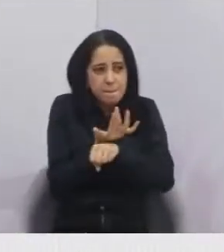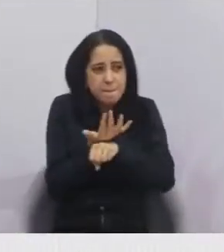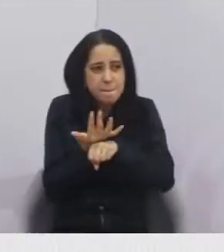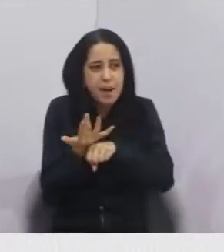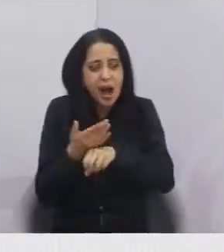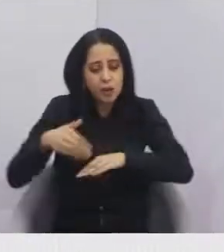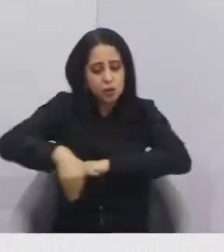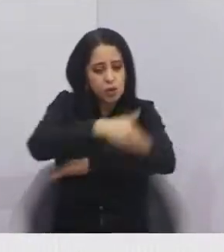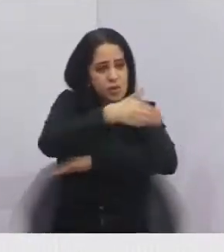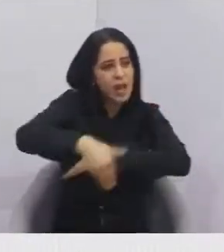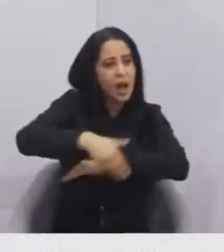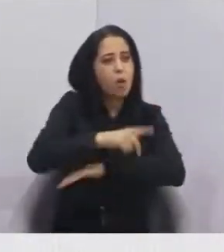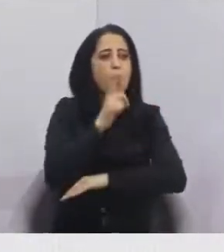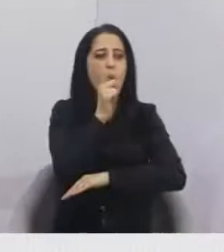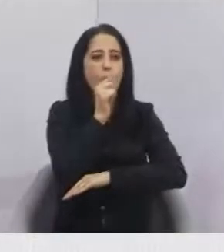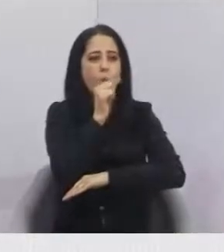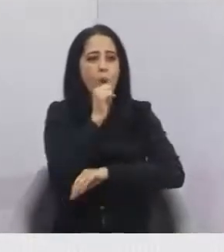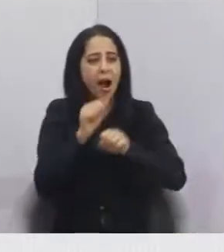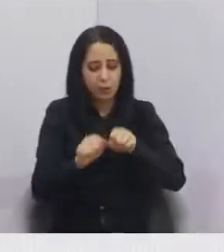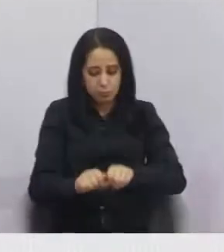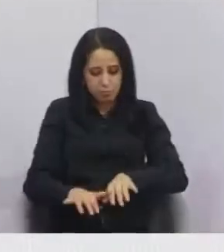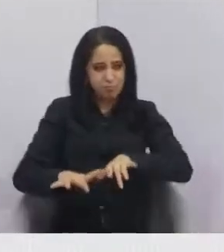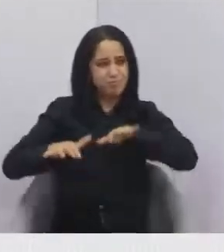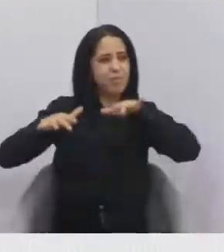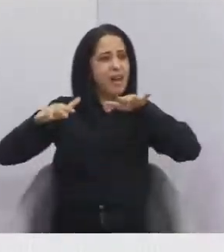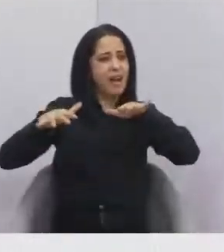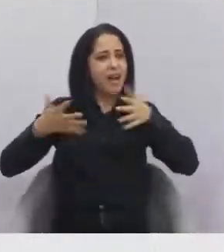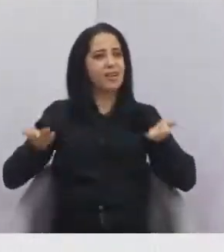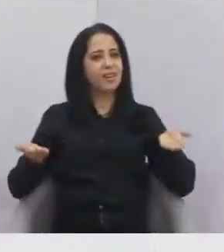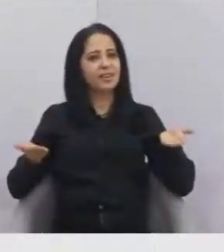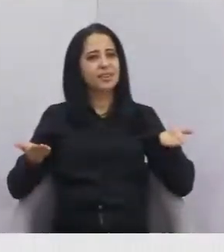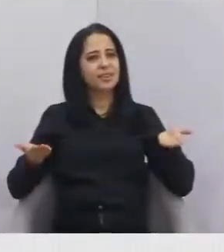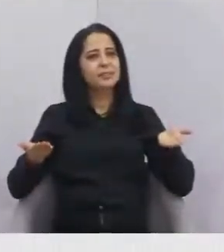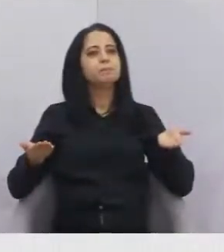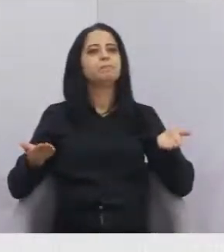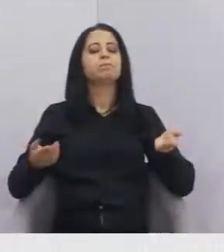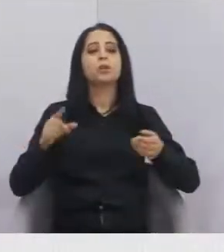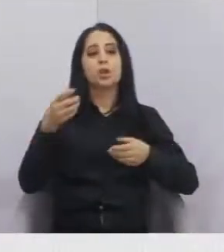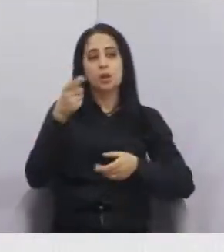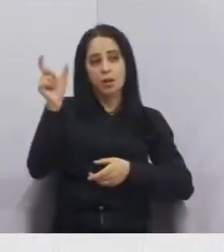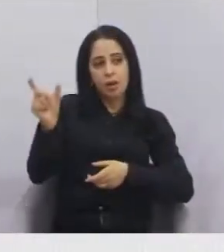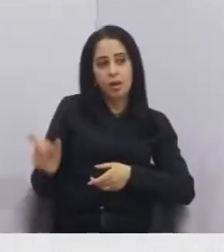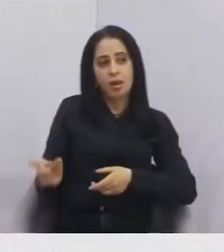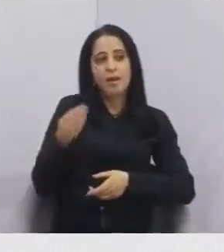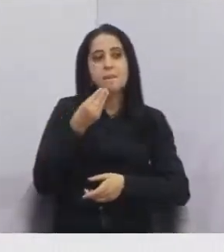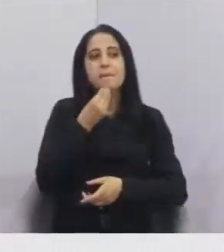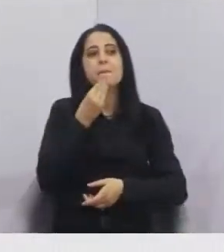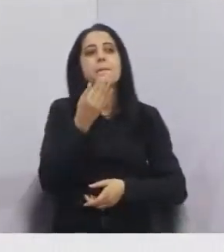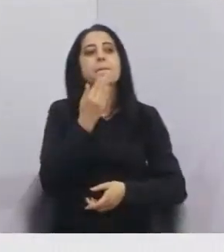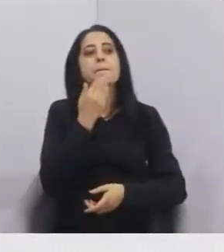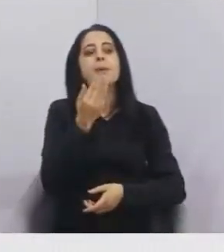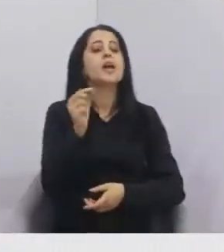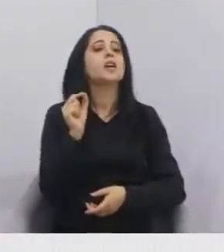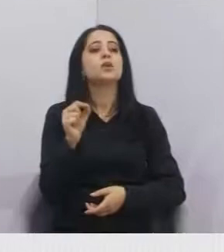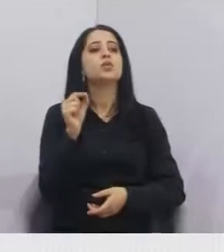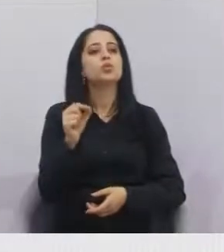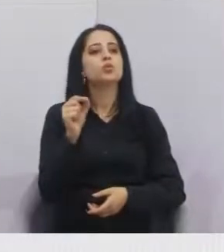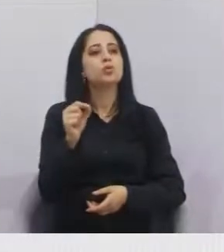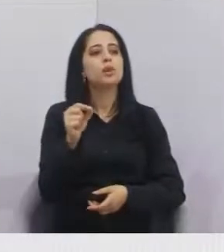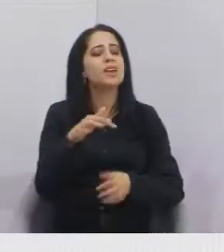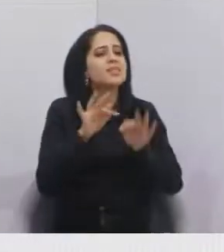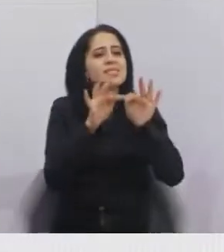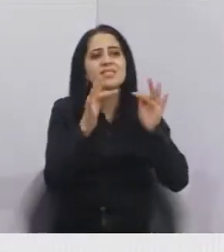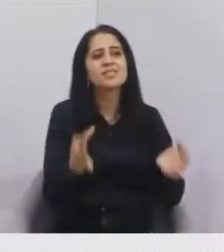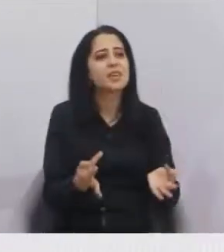da rua, vazamento de esgoto a céu aberto. A reivindicação dele, escuta ele, que ele necessita é